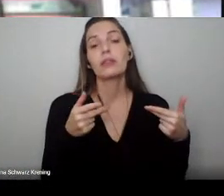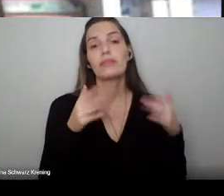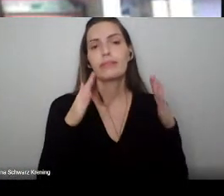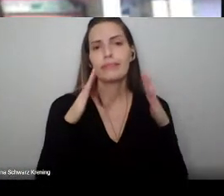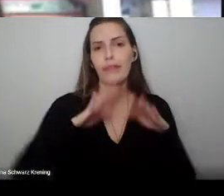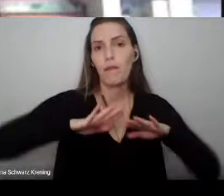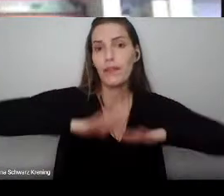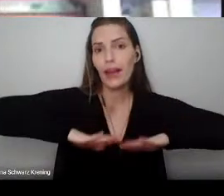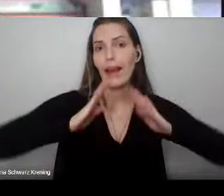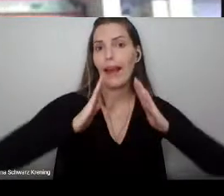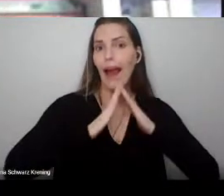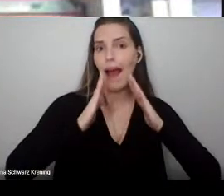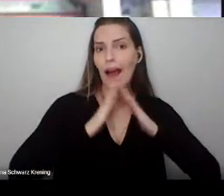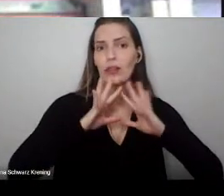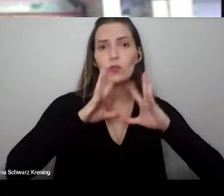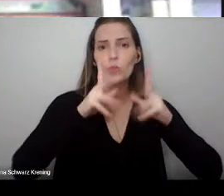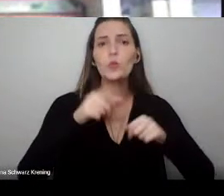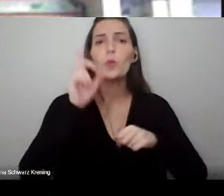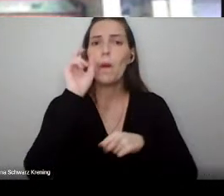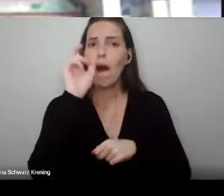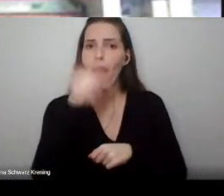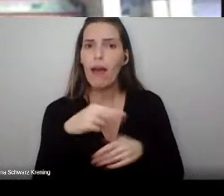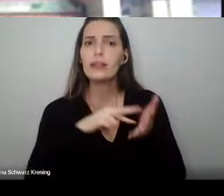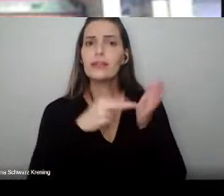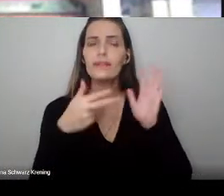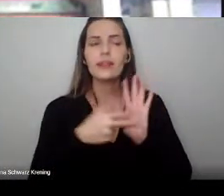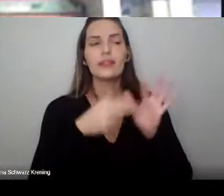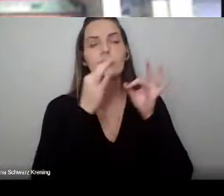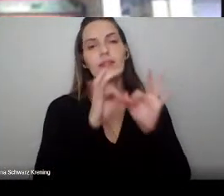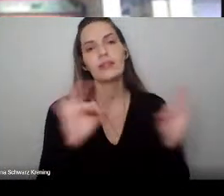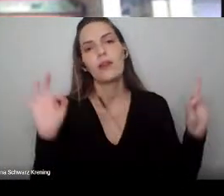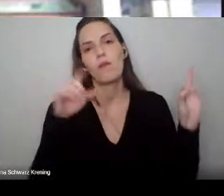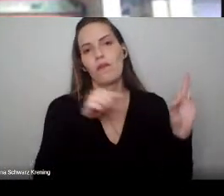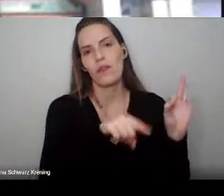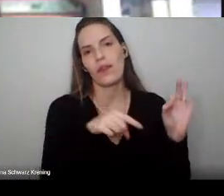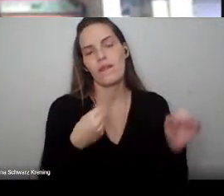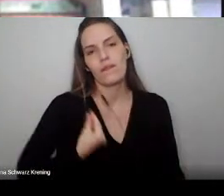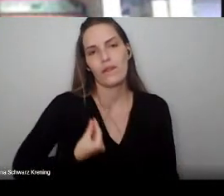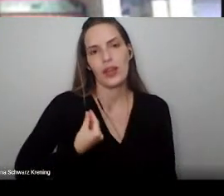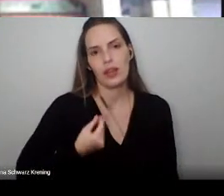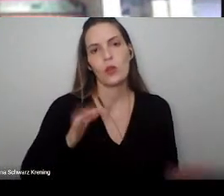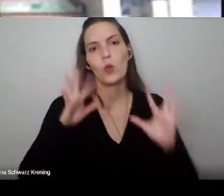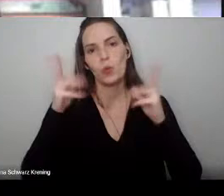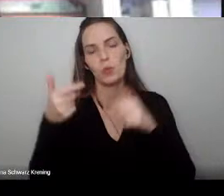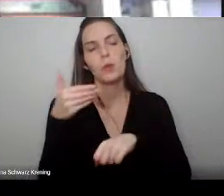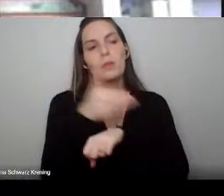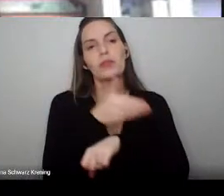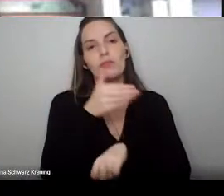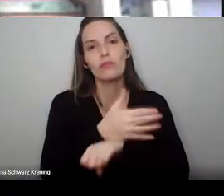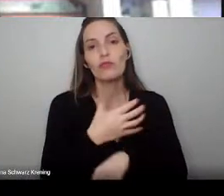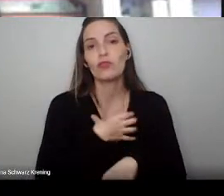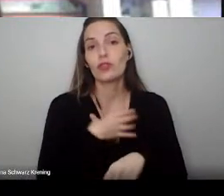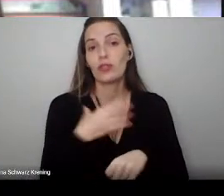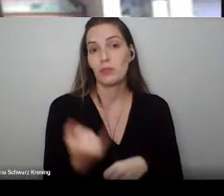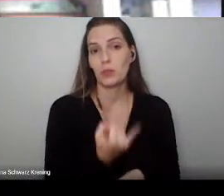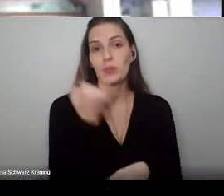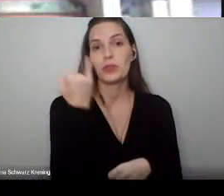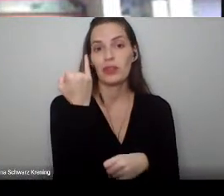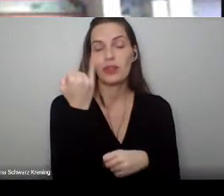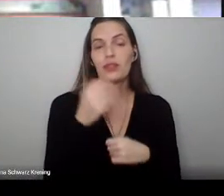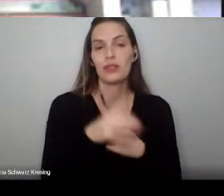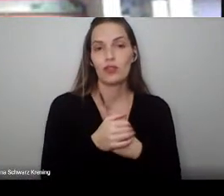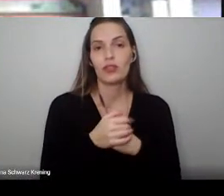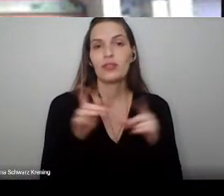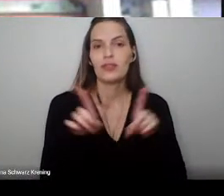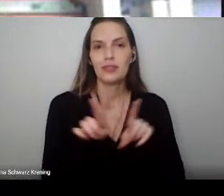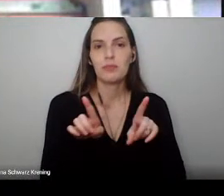vidas e todos, todo mundo aqui participou de uma forma muito importante. Como também a professora